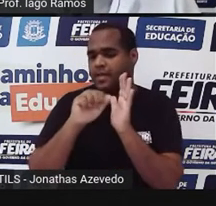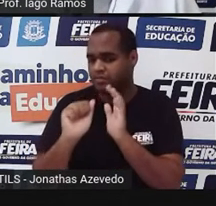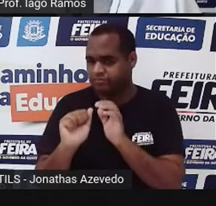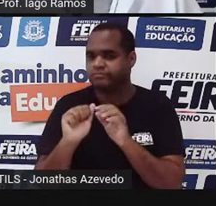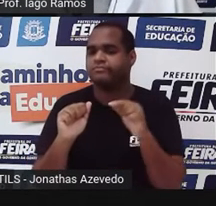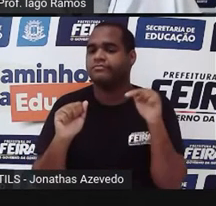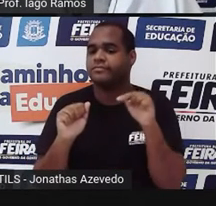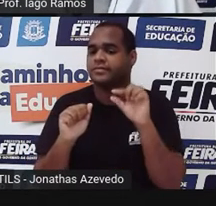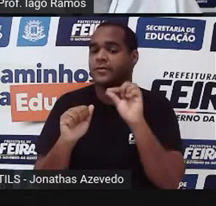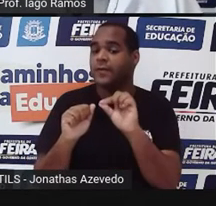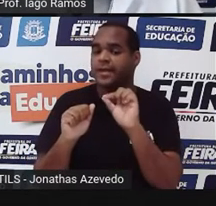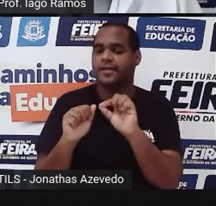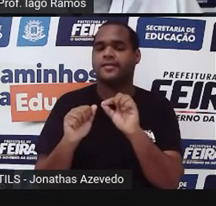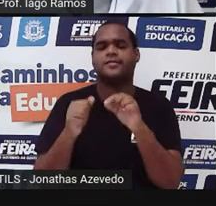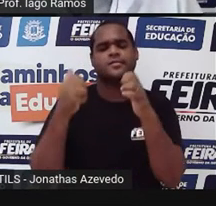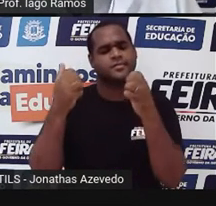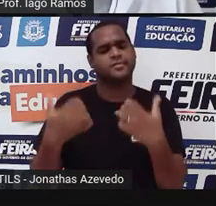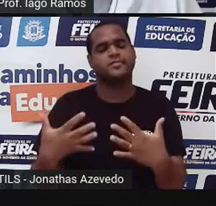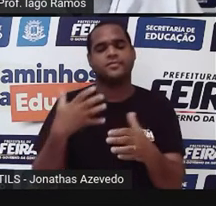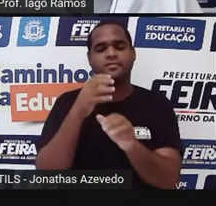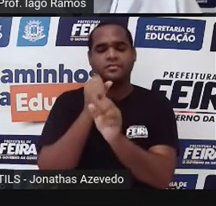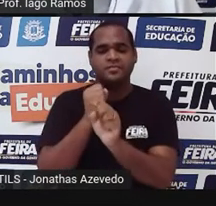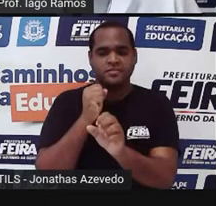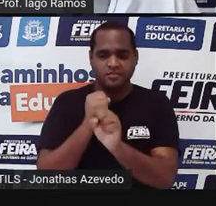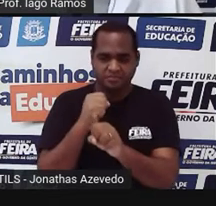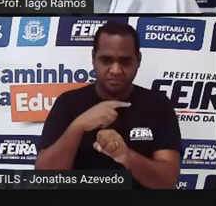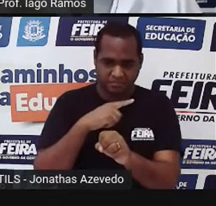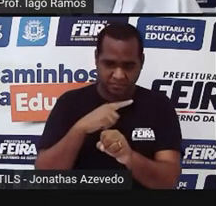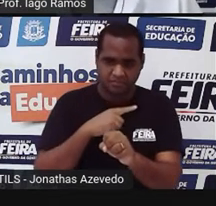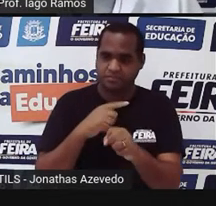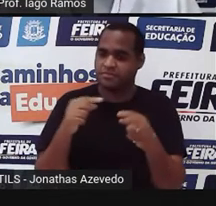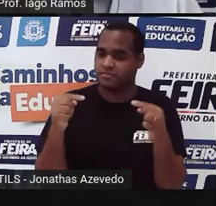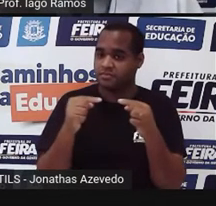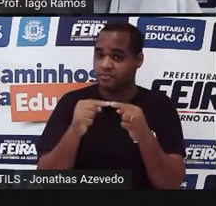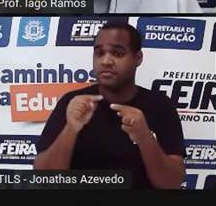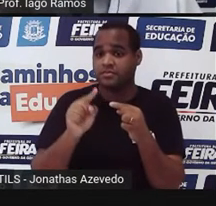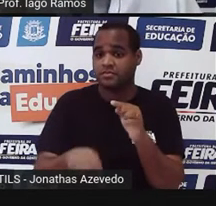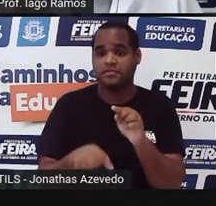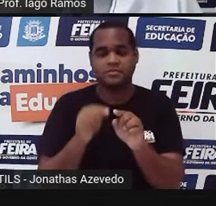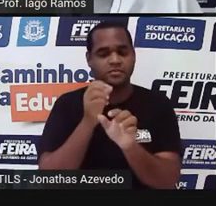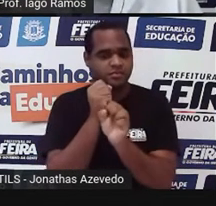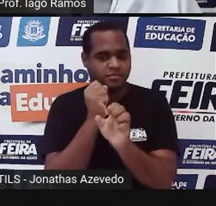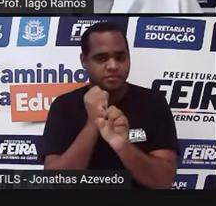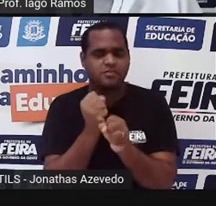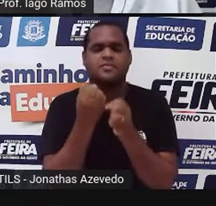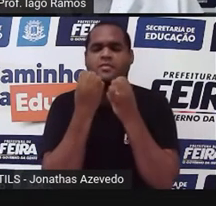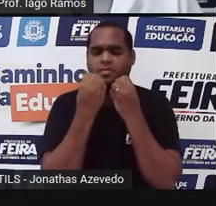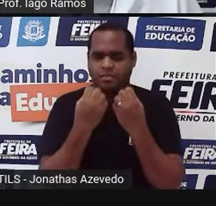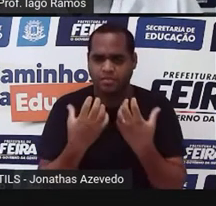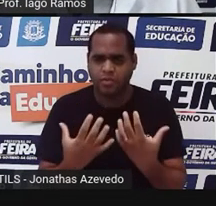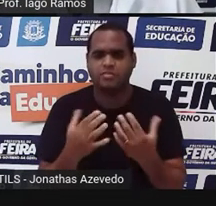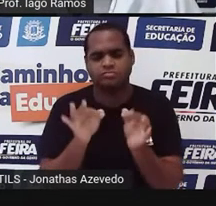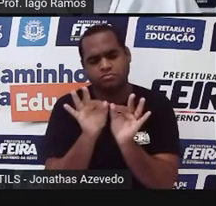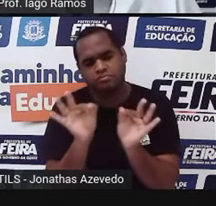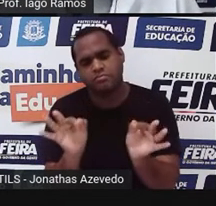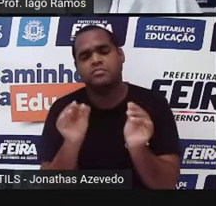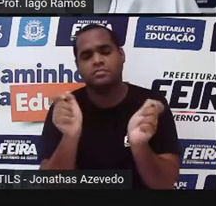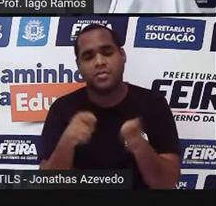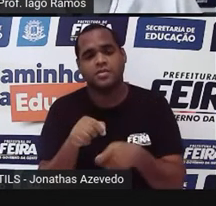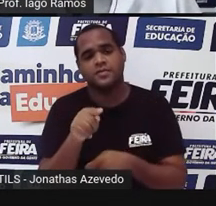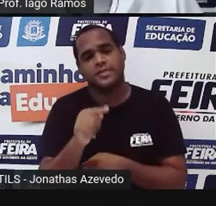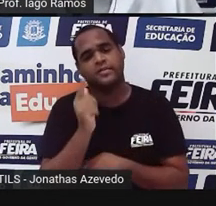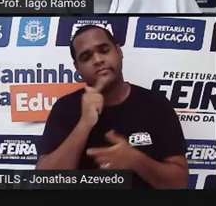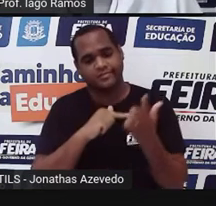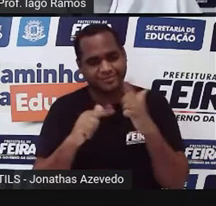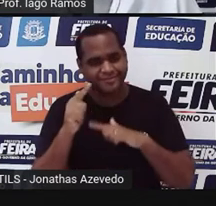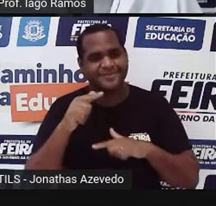né? É um cálculozinho que a gente faz e é um cálculo muito, muito, muito simples. E você vai ver